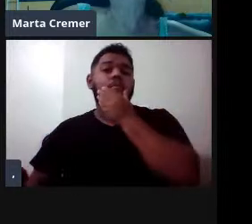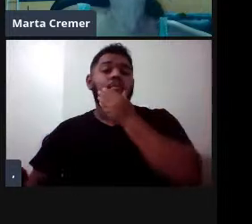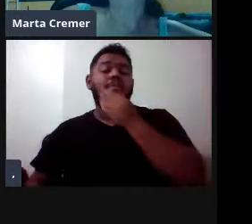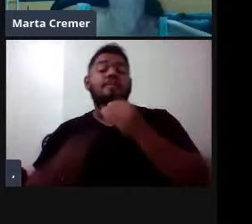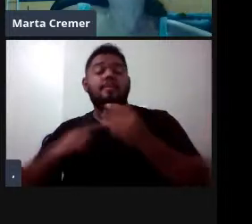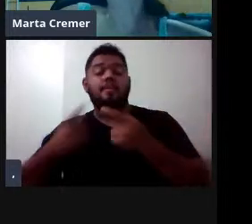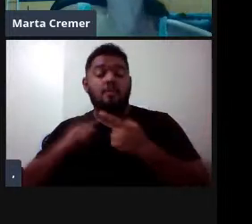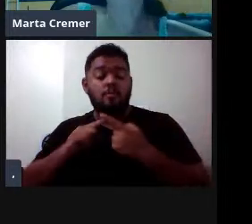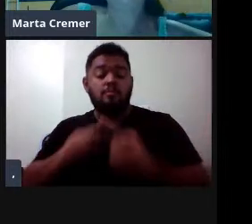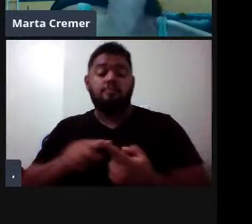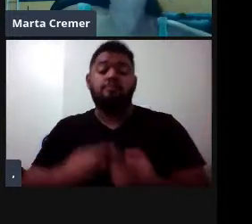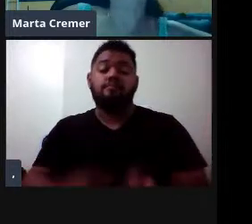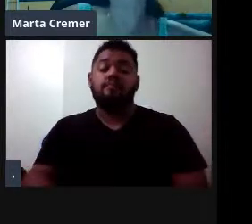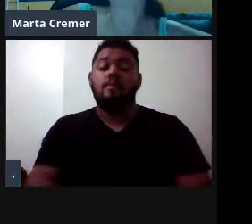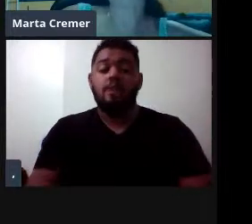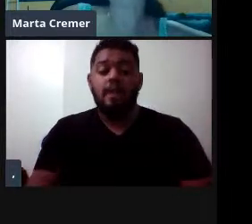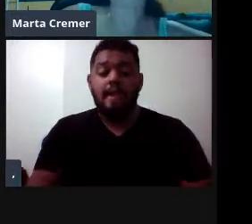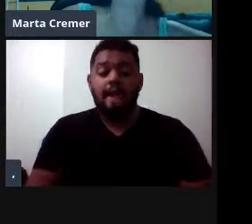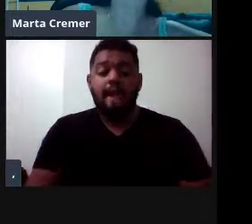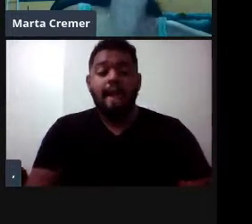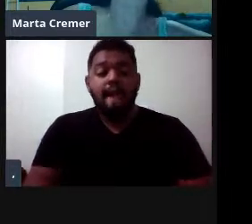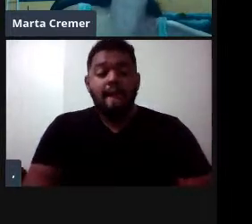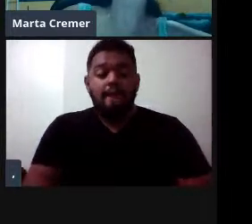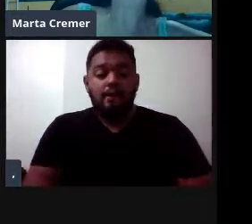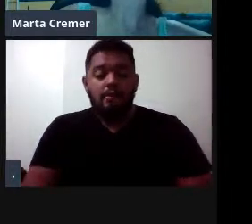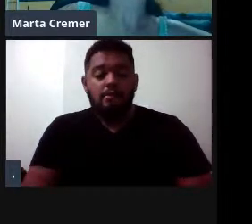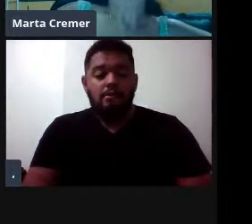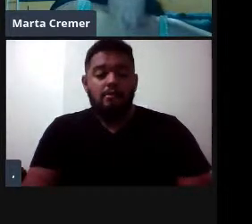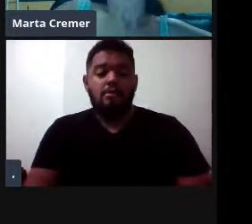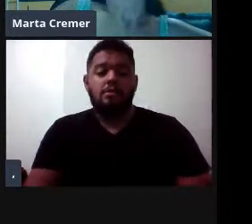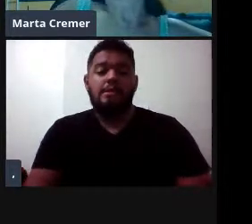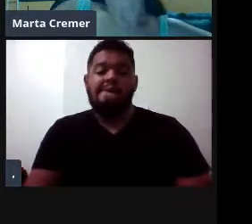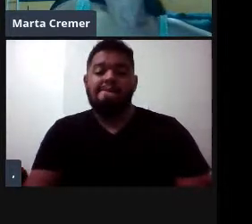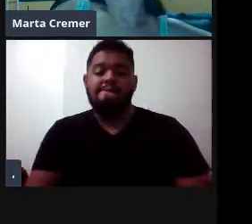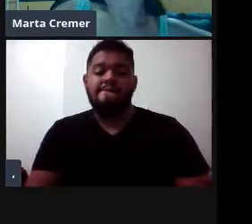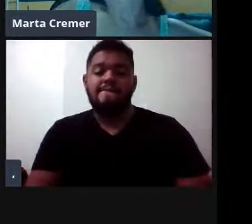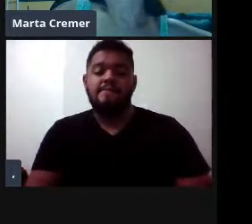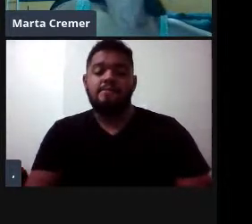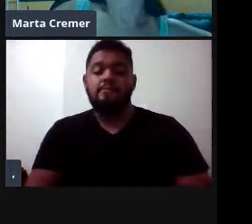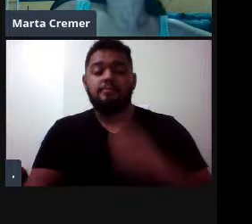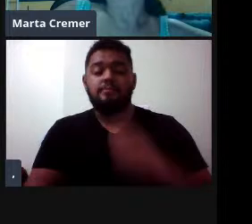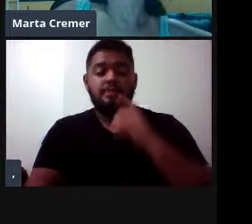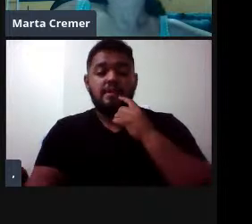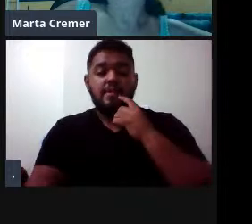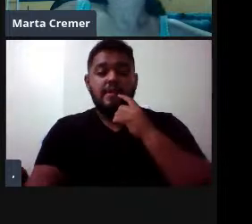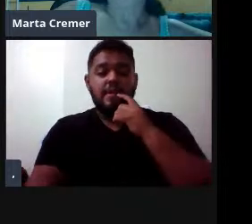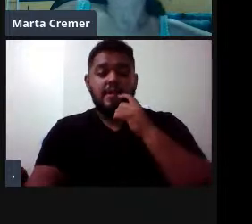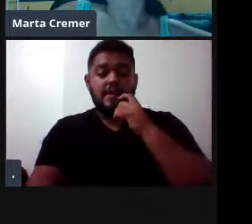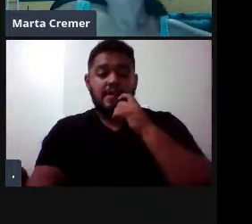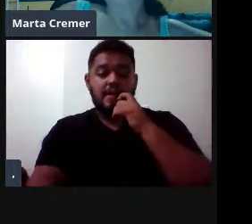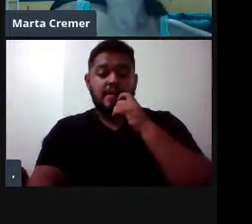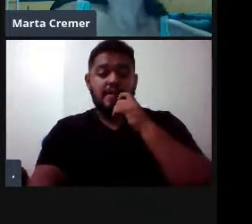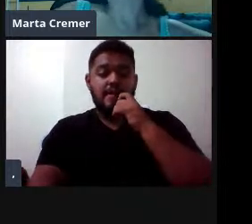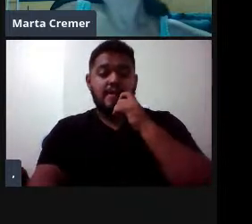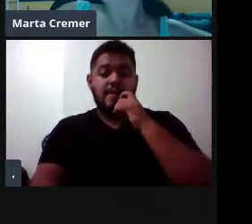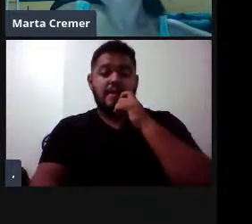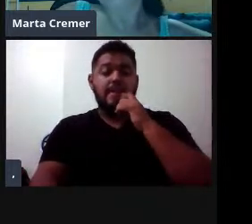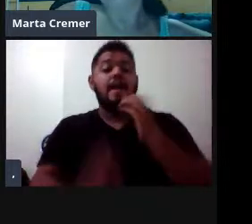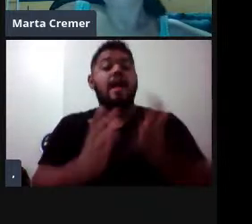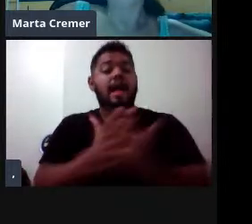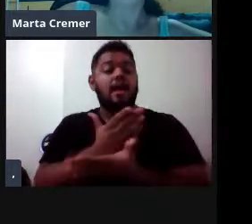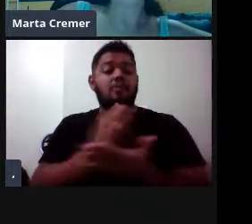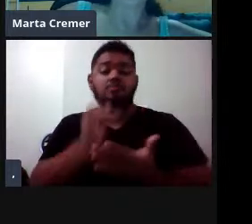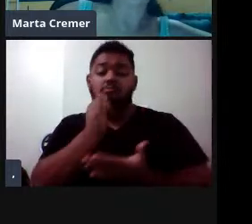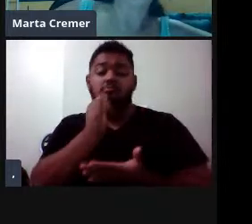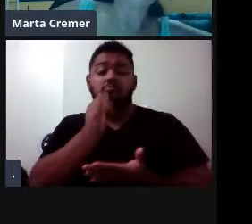vão se justificar por conta dessas demandas, né. Temos exceções aqui nos misticetos, então em baleias que não